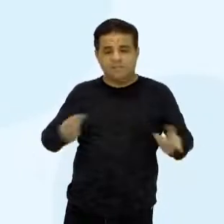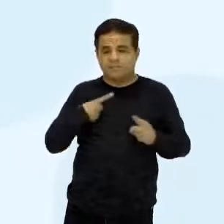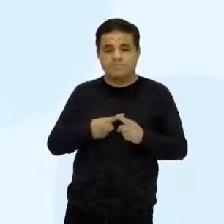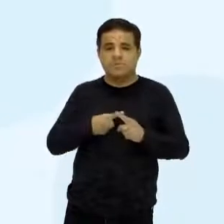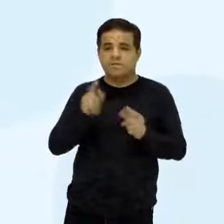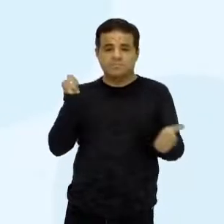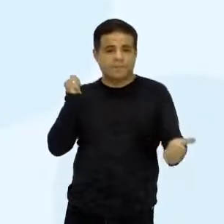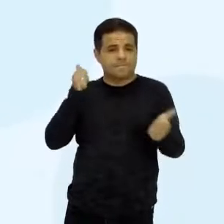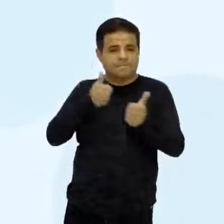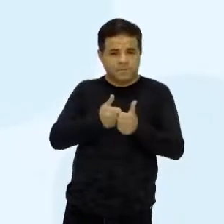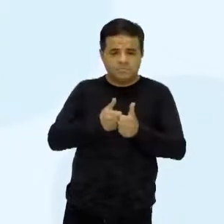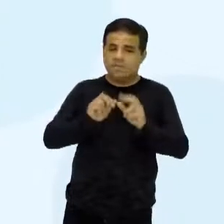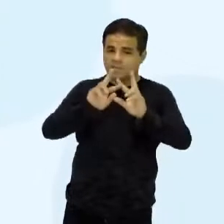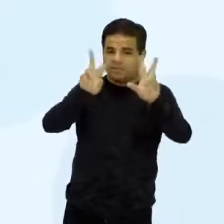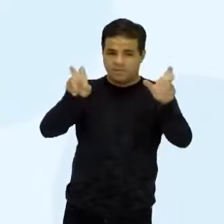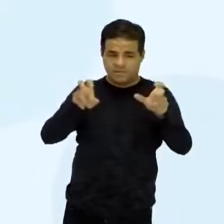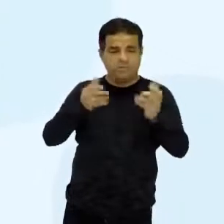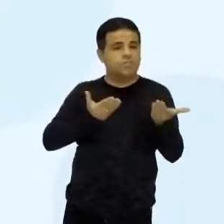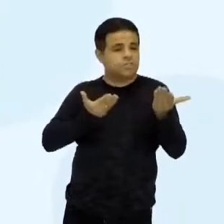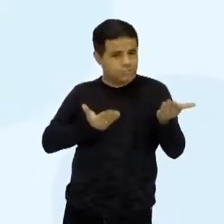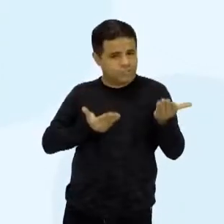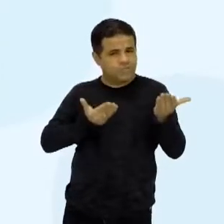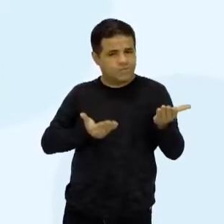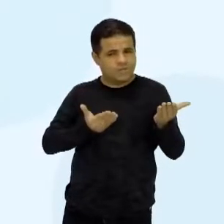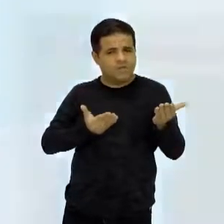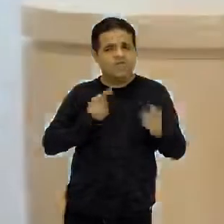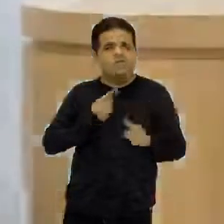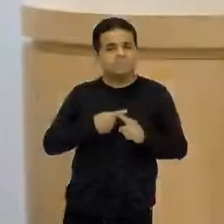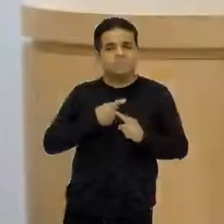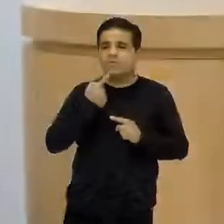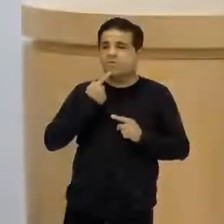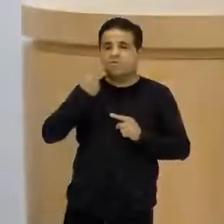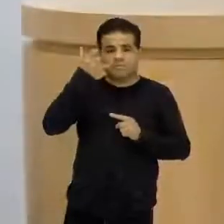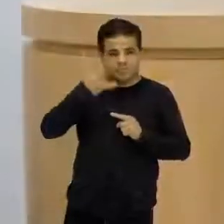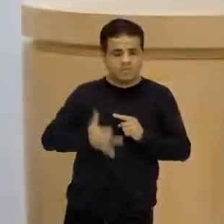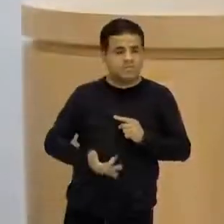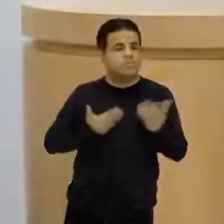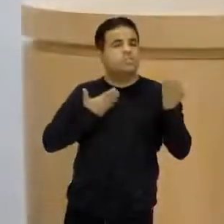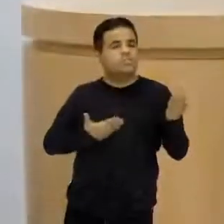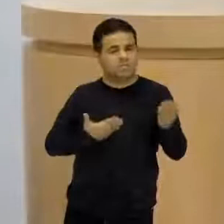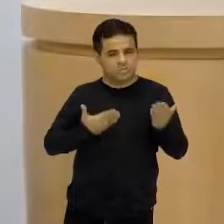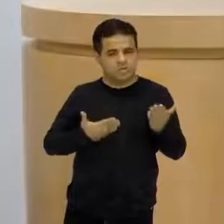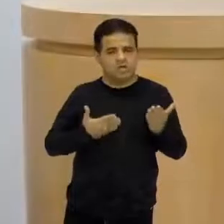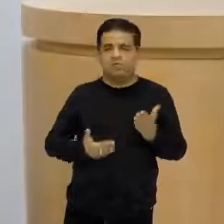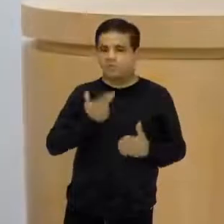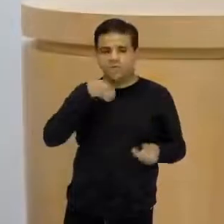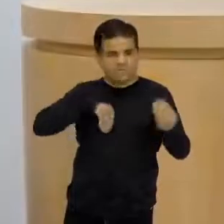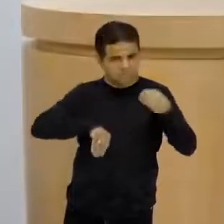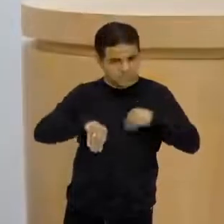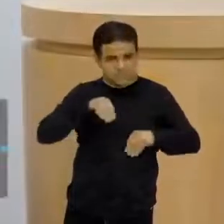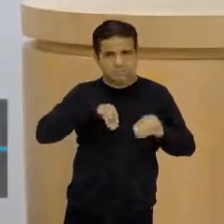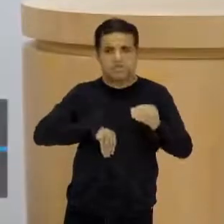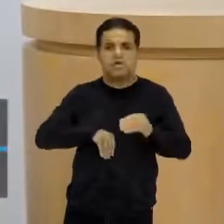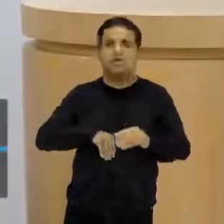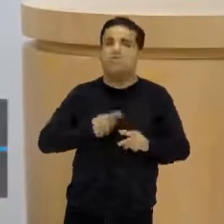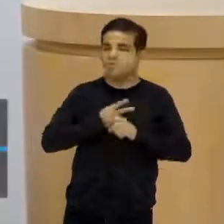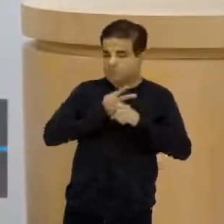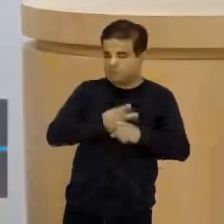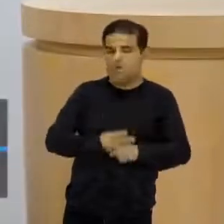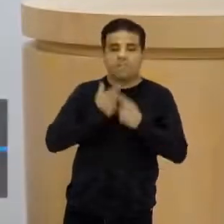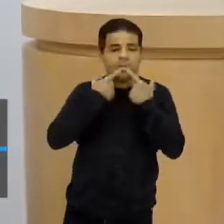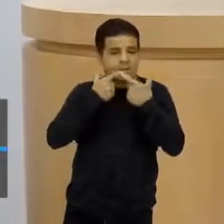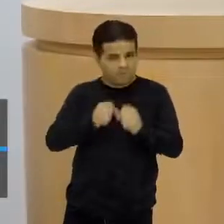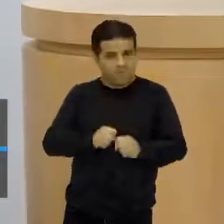nos aproximar desse tema e nos aproximar dos jovens, né? Porque se eu estou falando de jovens, se estou falando de depressão entre jovens, vou procurar uma